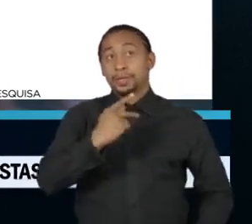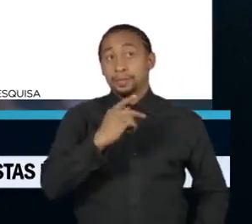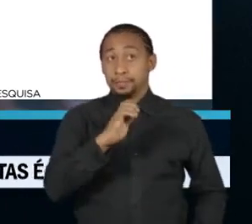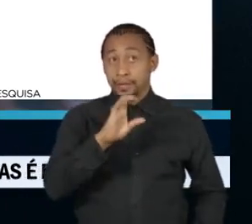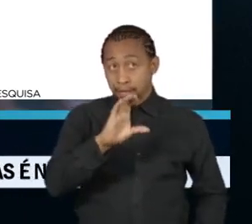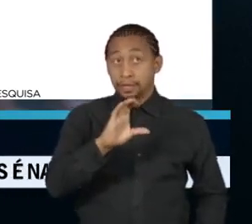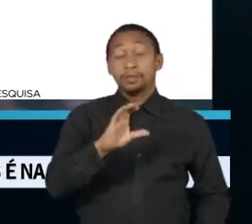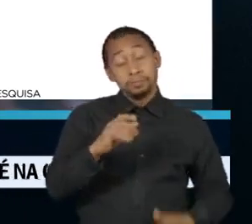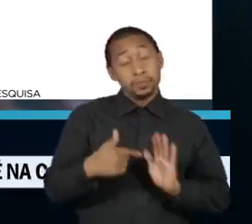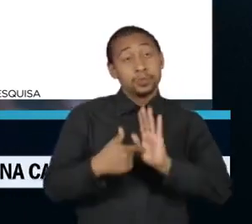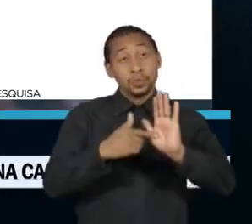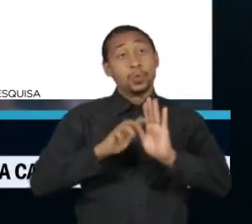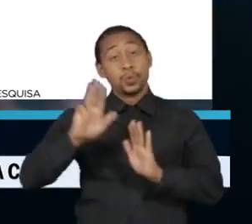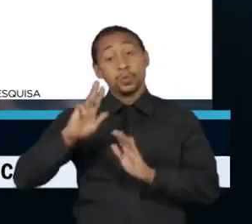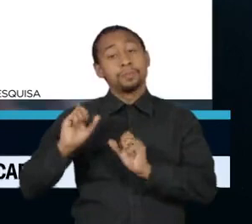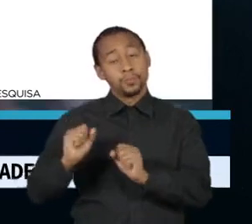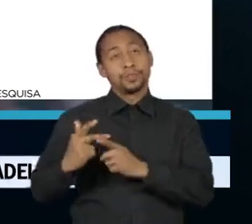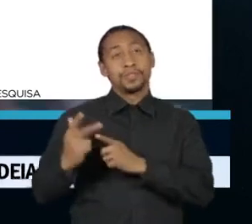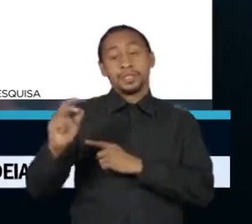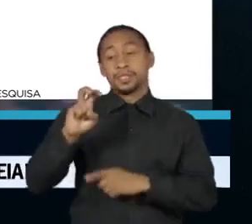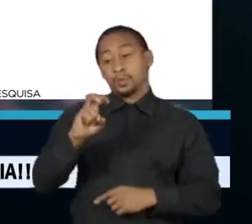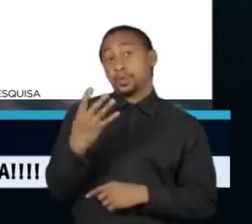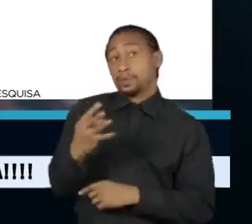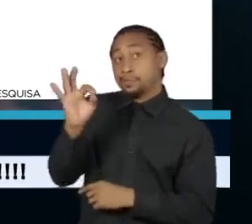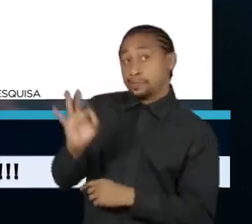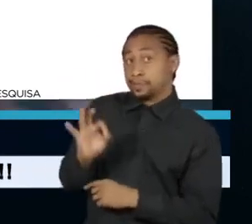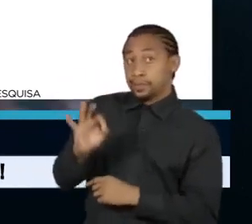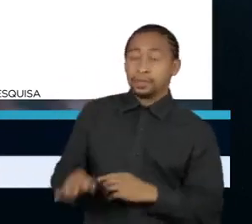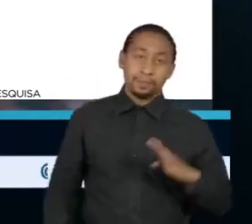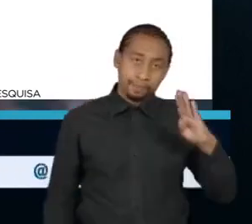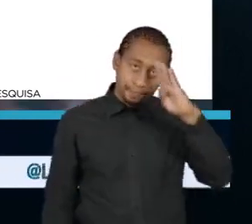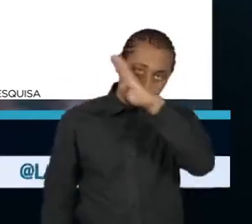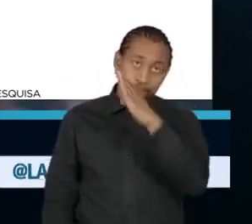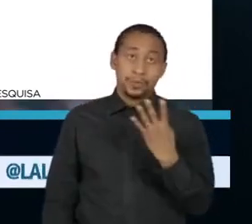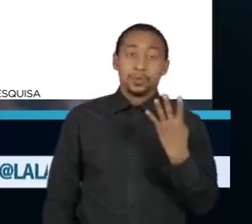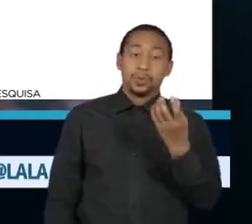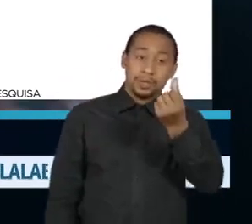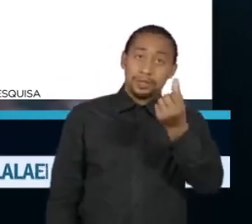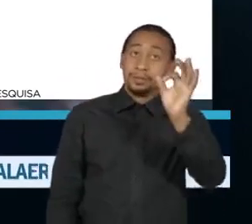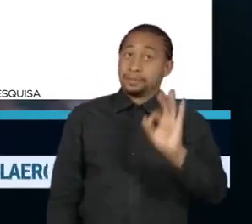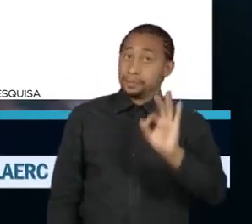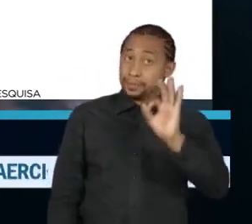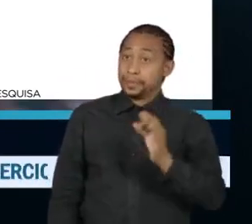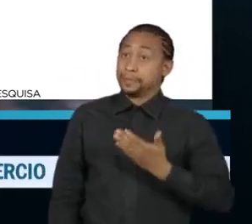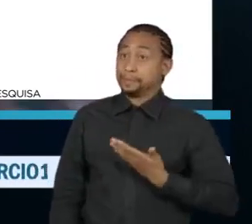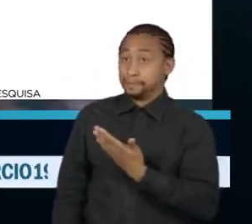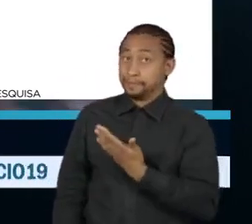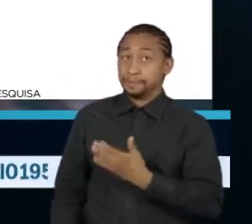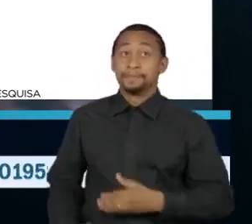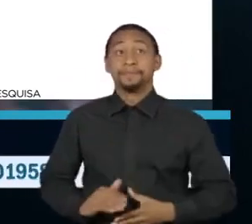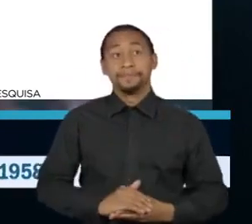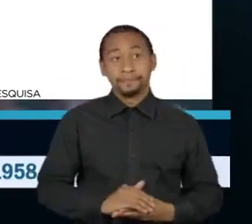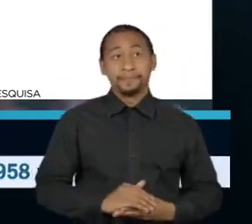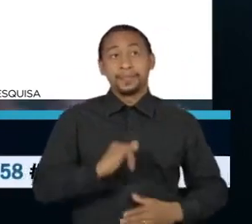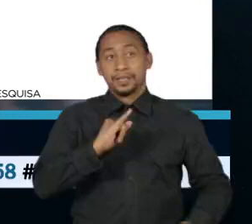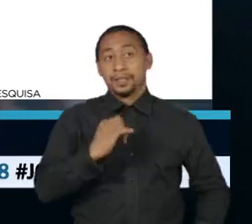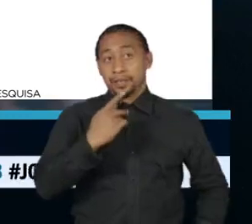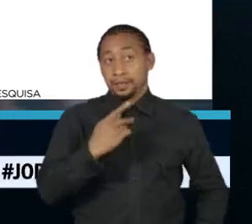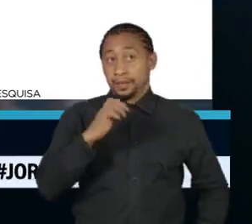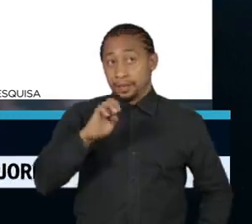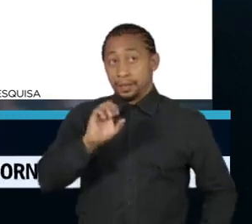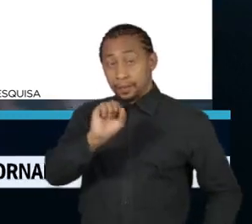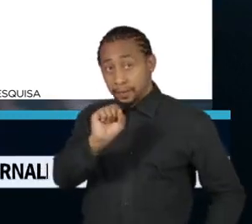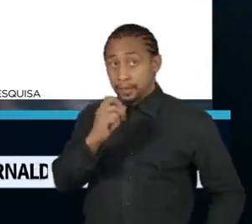possibilidade de vitória de Lula com 54% dos votos contra 46% de Bolsonaro. O levantamento do IPESP